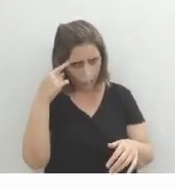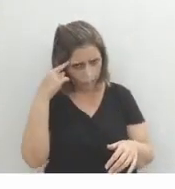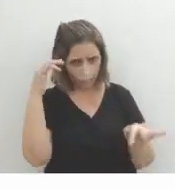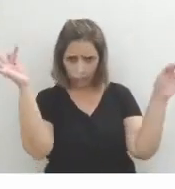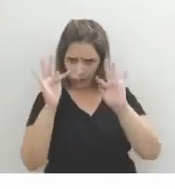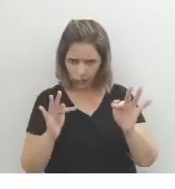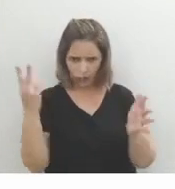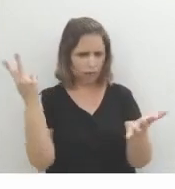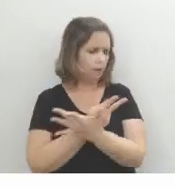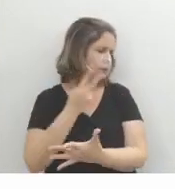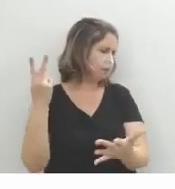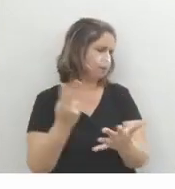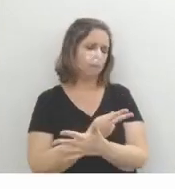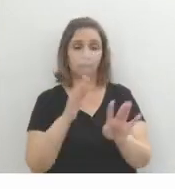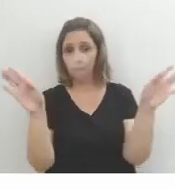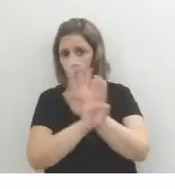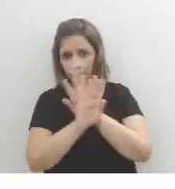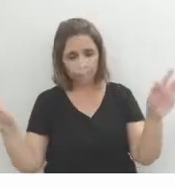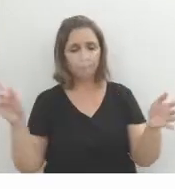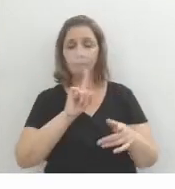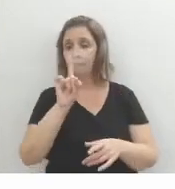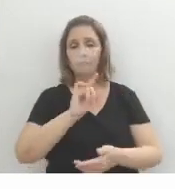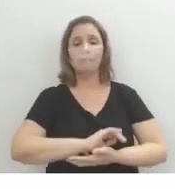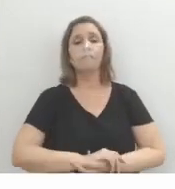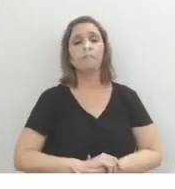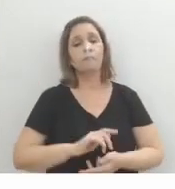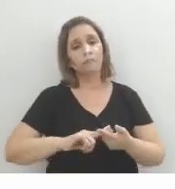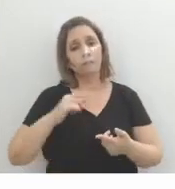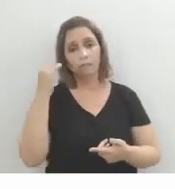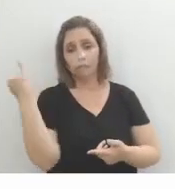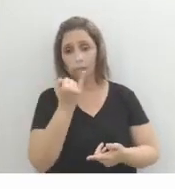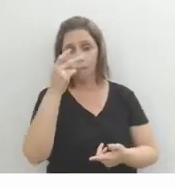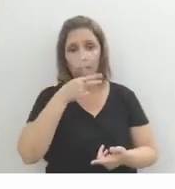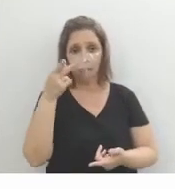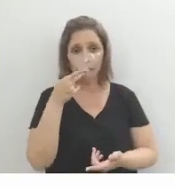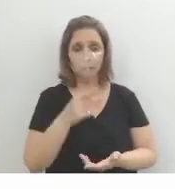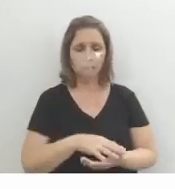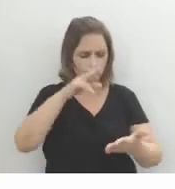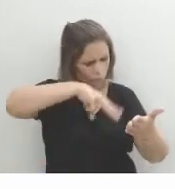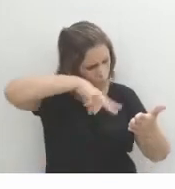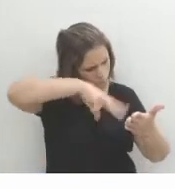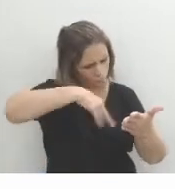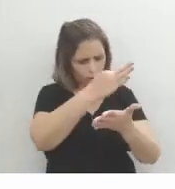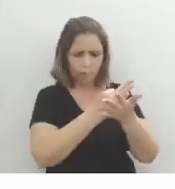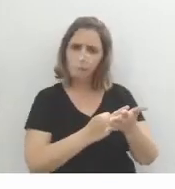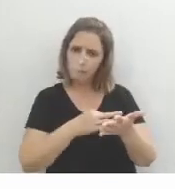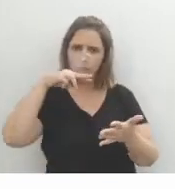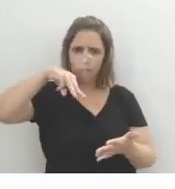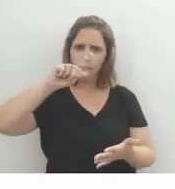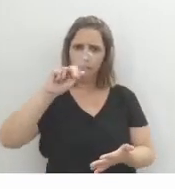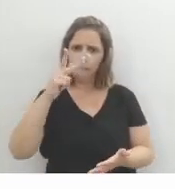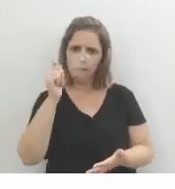não vai. Uma outra coisa interessante que é importante de falar é a ideia que quando você tá lendo um texto machadiano,